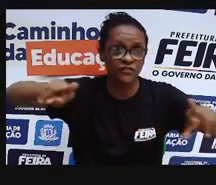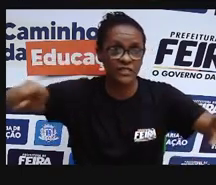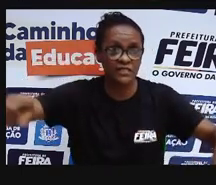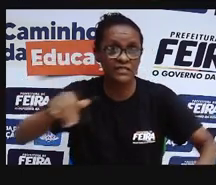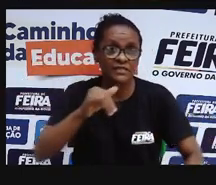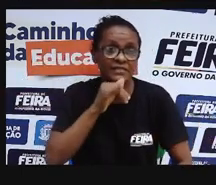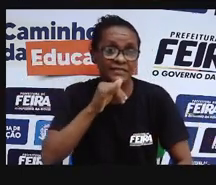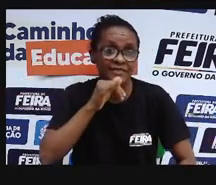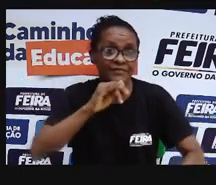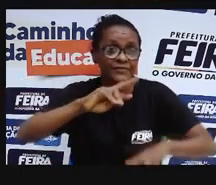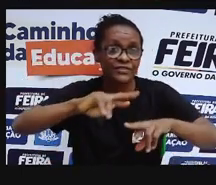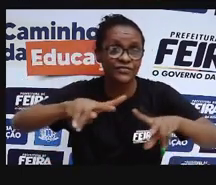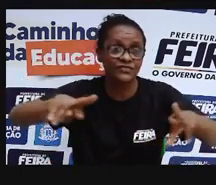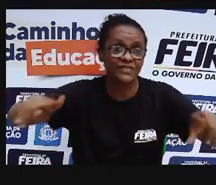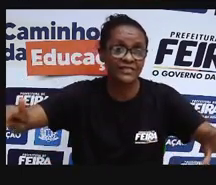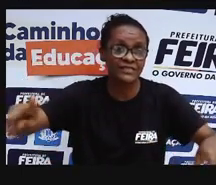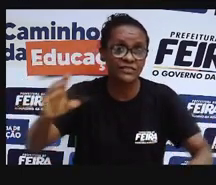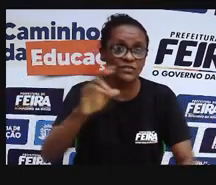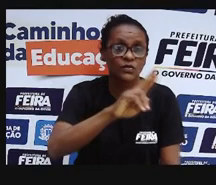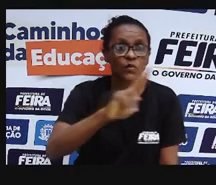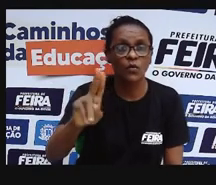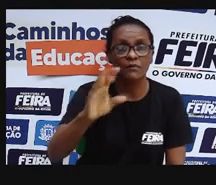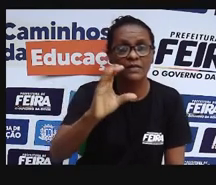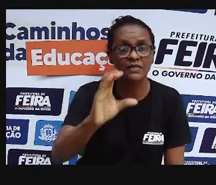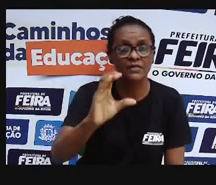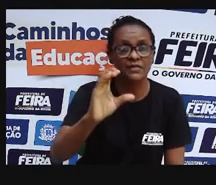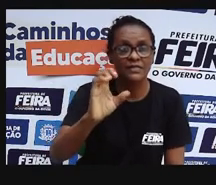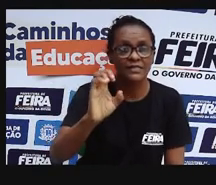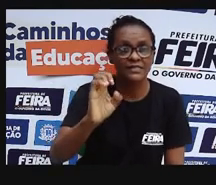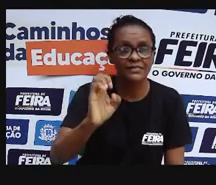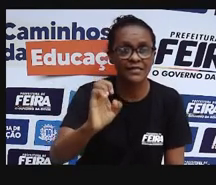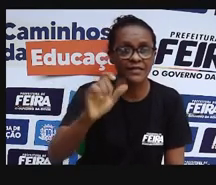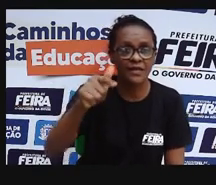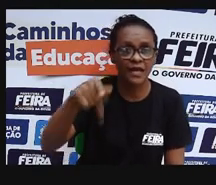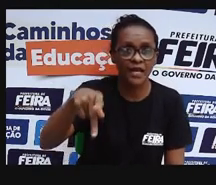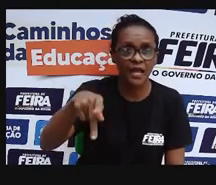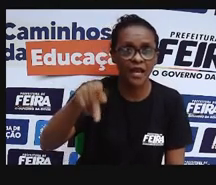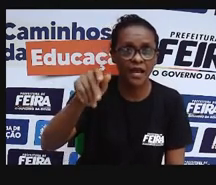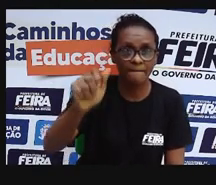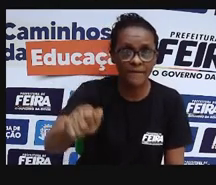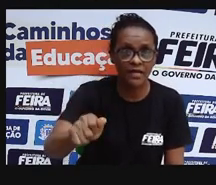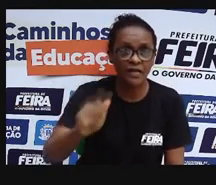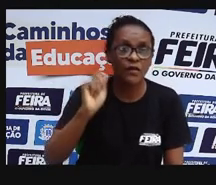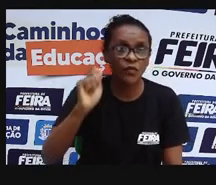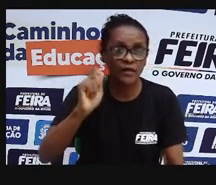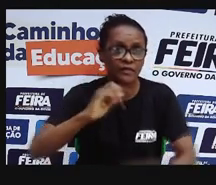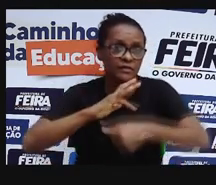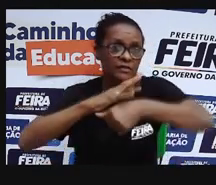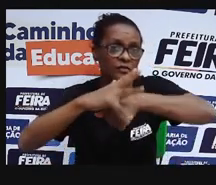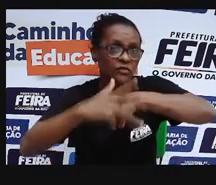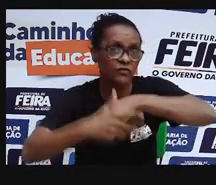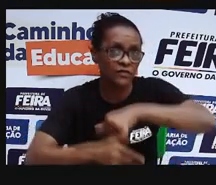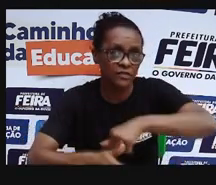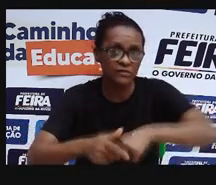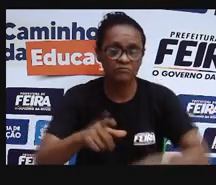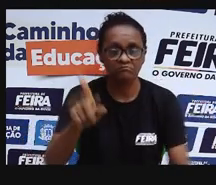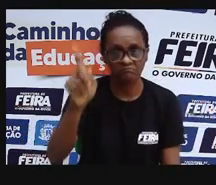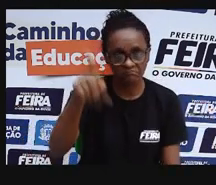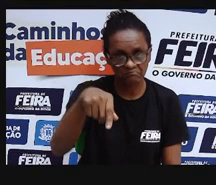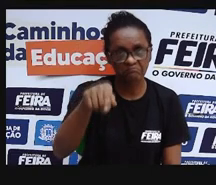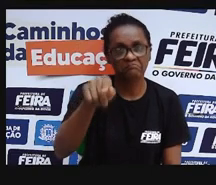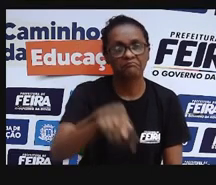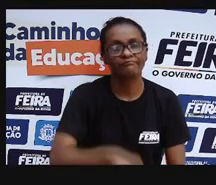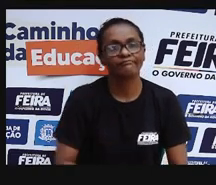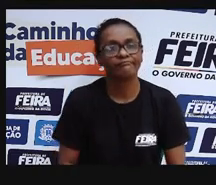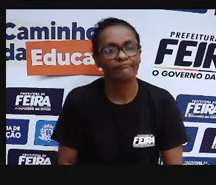nova cepa de vírus que é chamada de coronavírus COVID-19, tá? E então, o que é essa